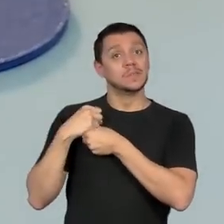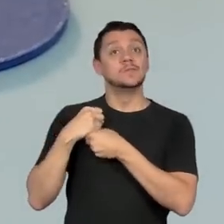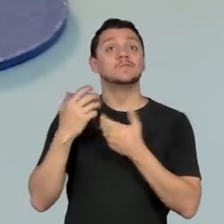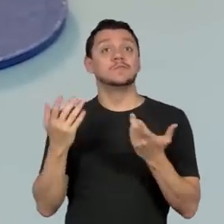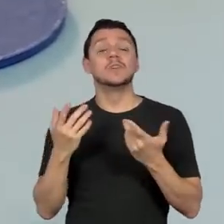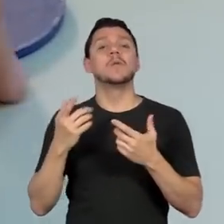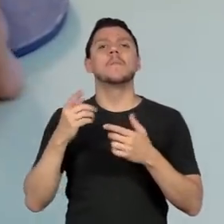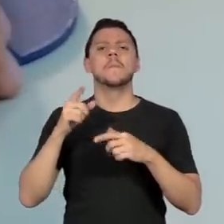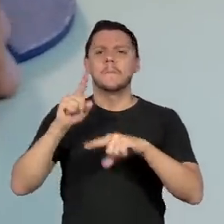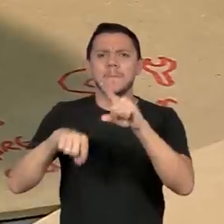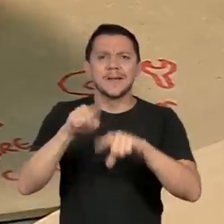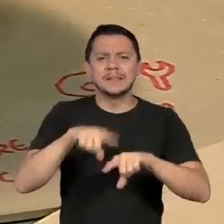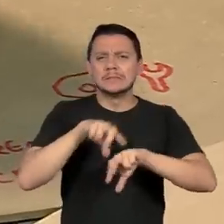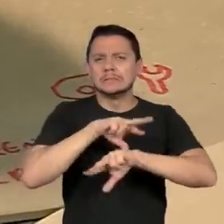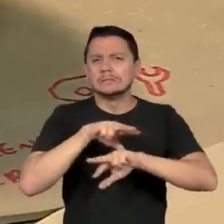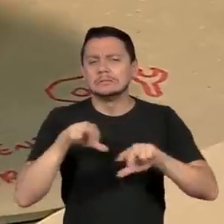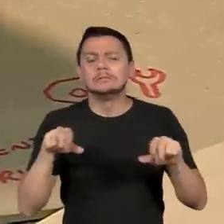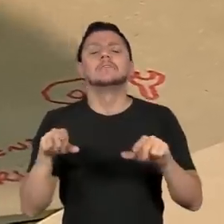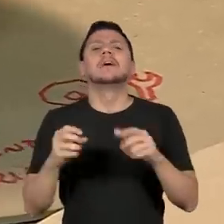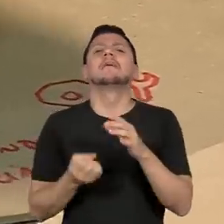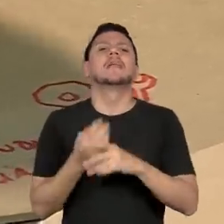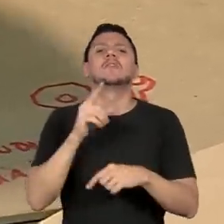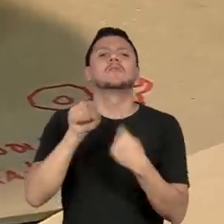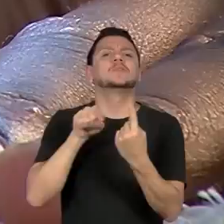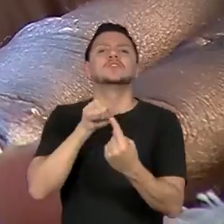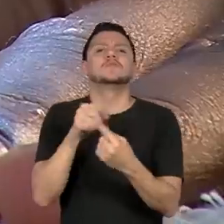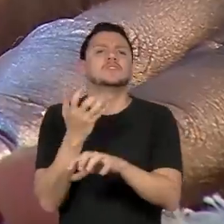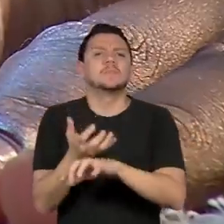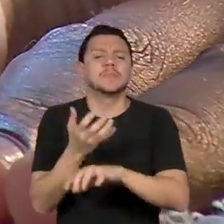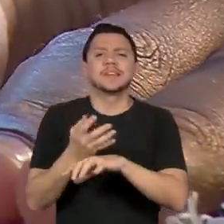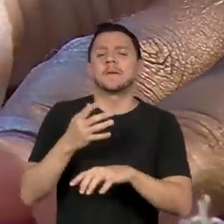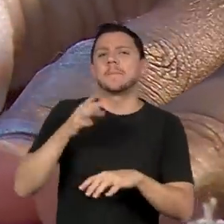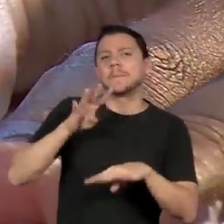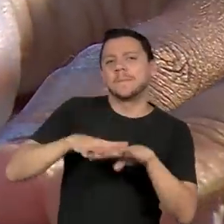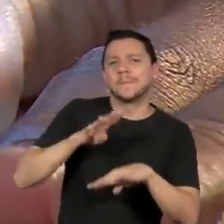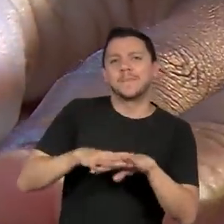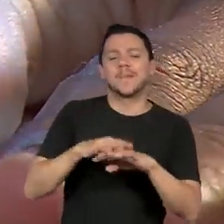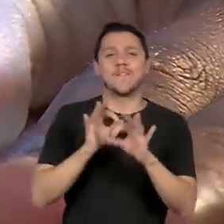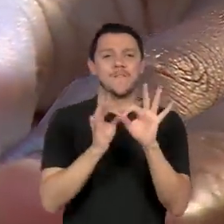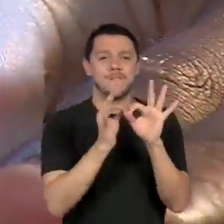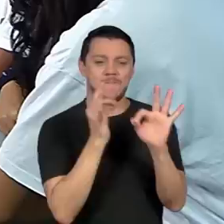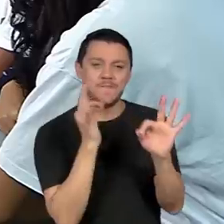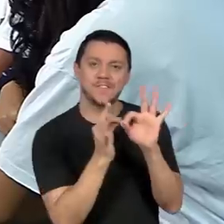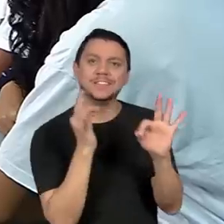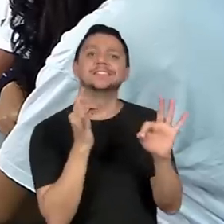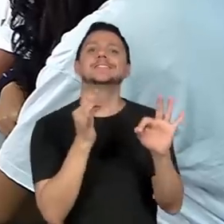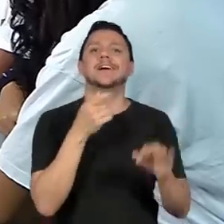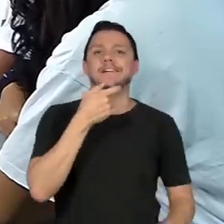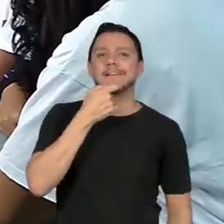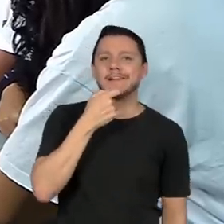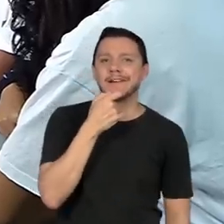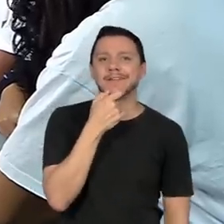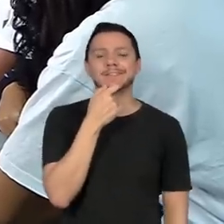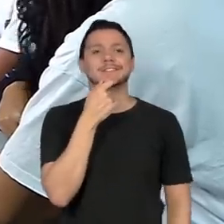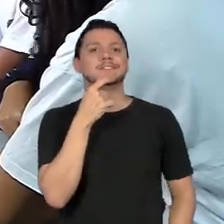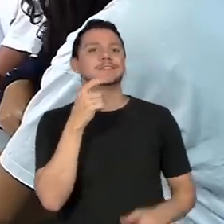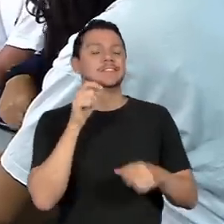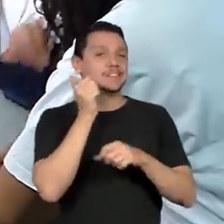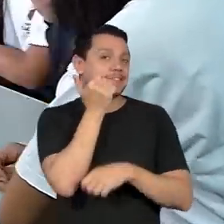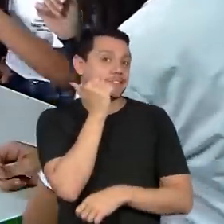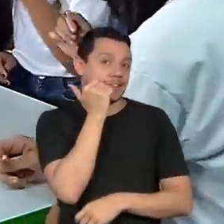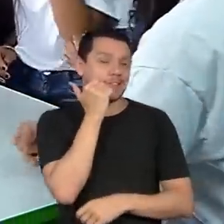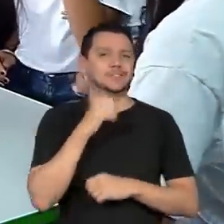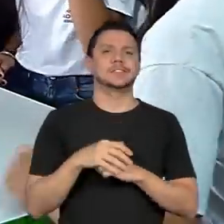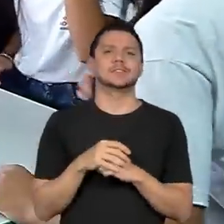criados para matérias como matemática, física, inglês e ciências. As aulas acontecem na